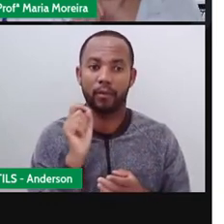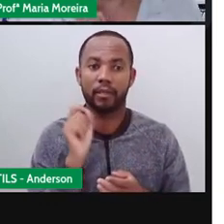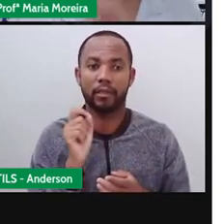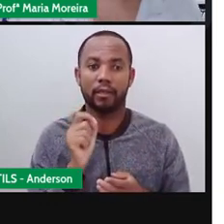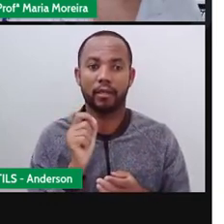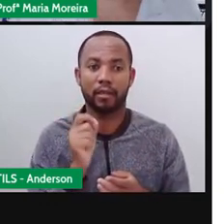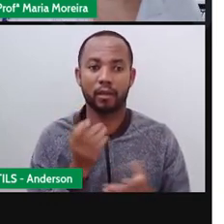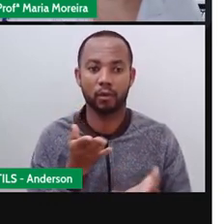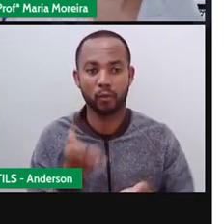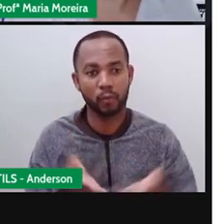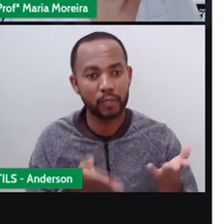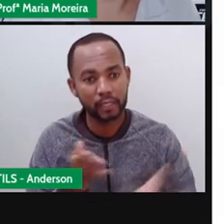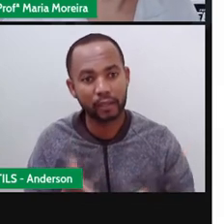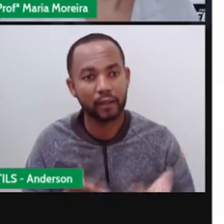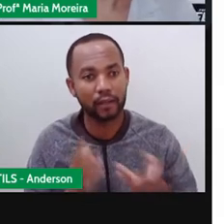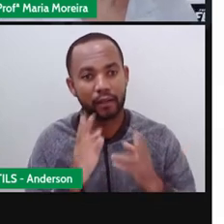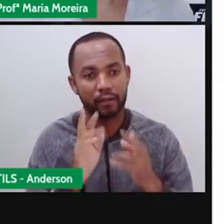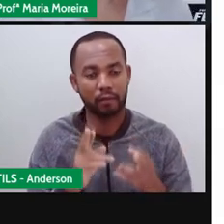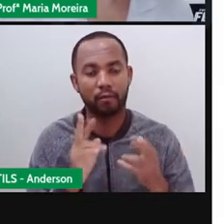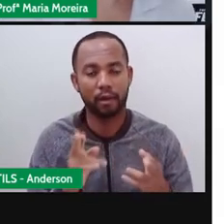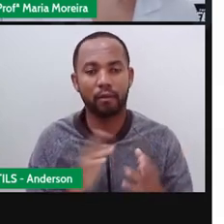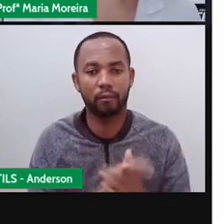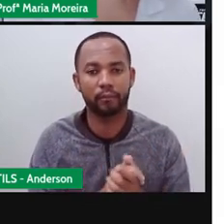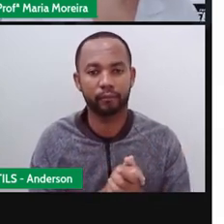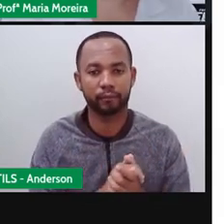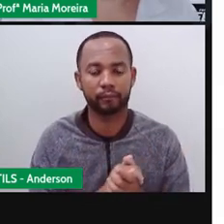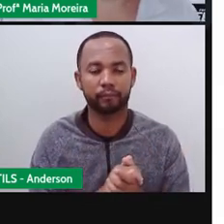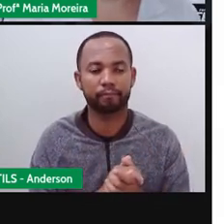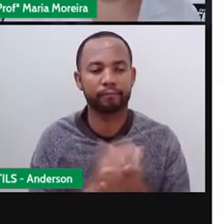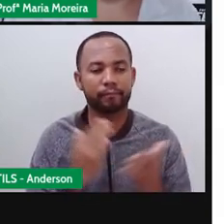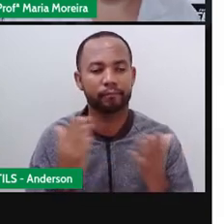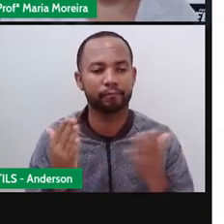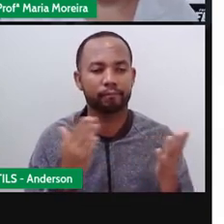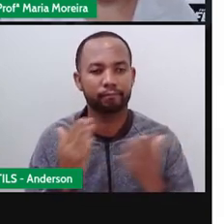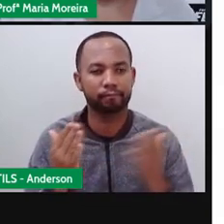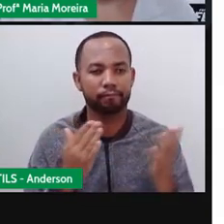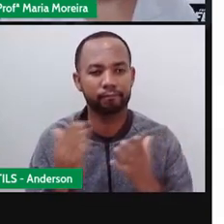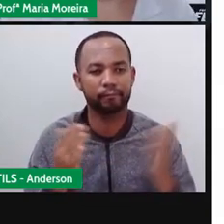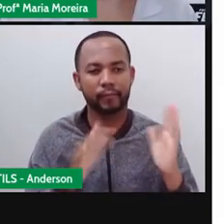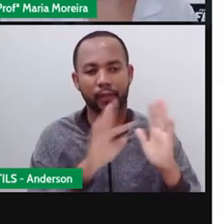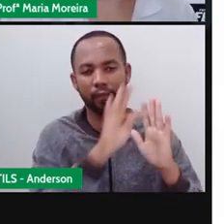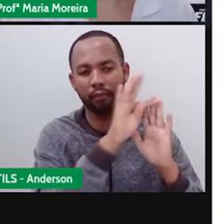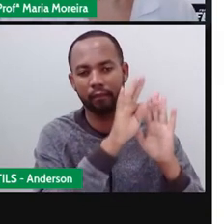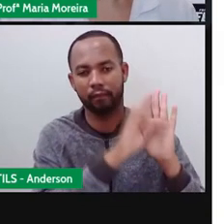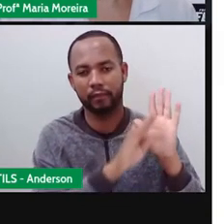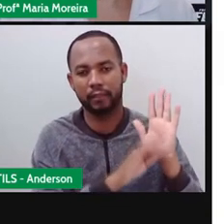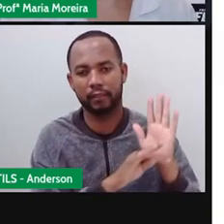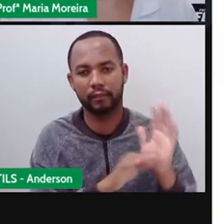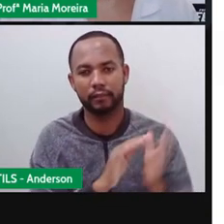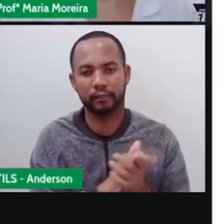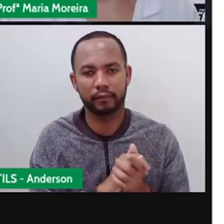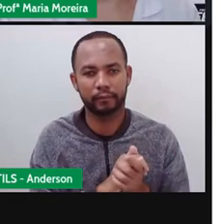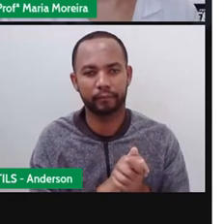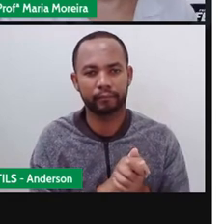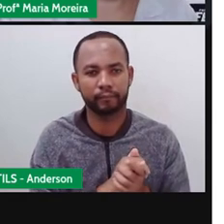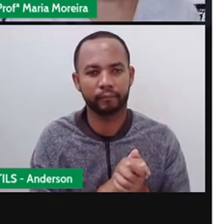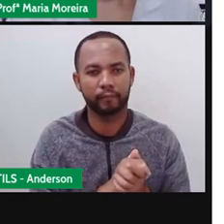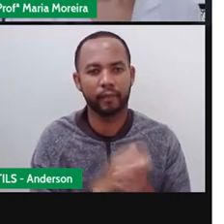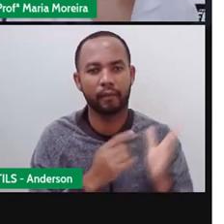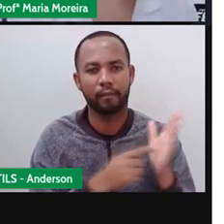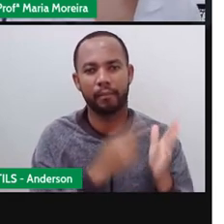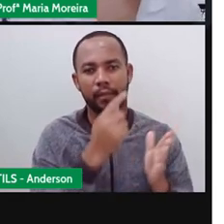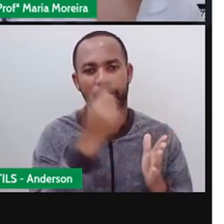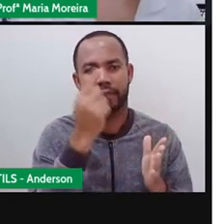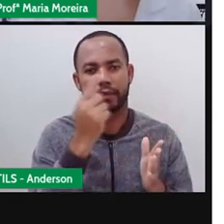deseja ser tratado. Vamos analisar o texto agora, Anderson, tá? Vamos aqui do início. Primeiro,